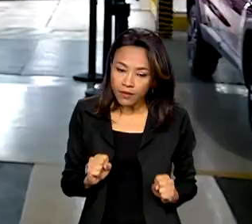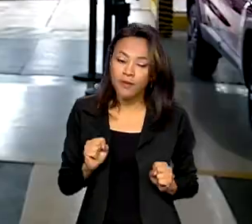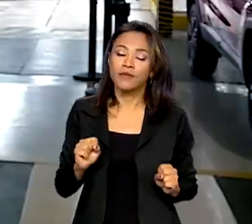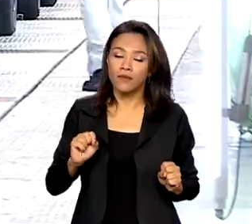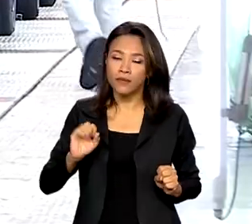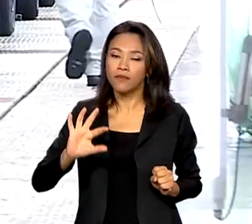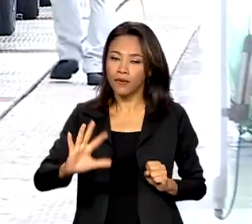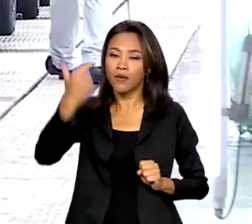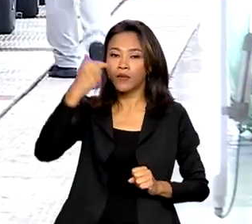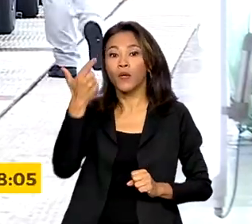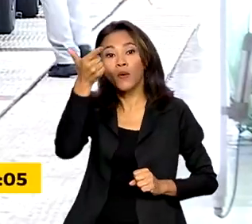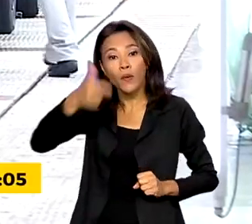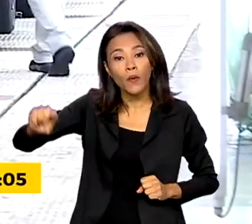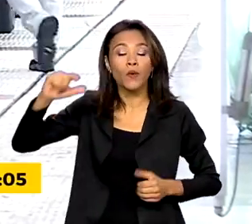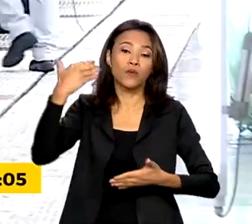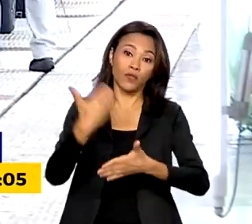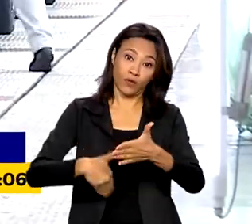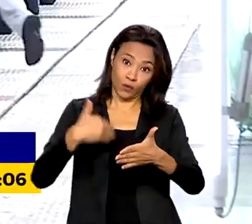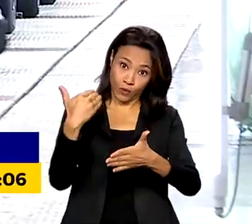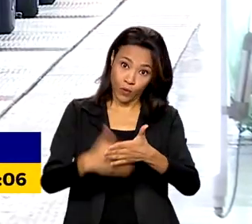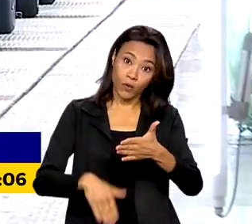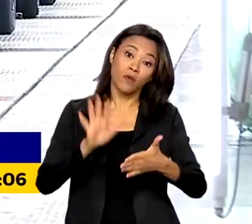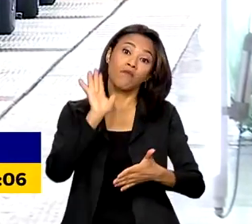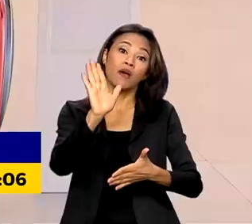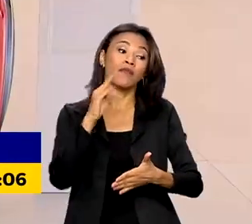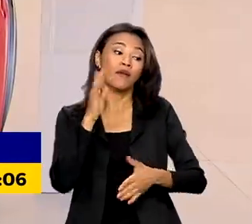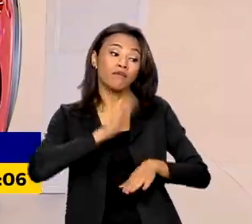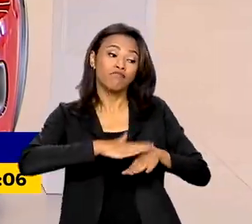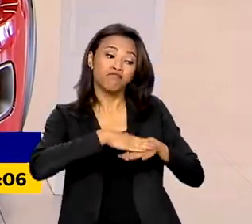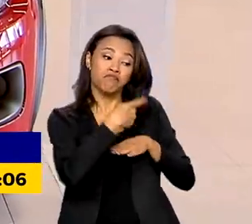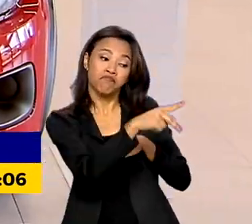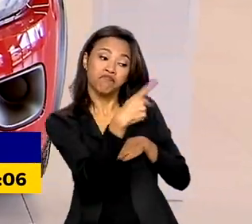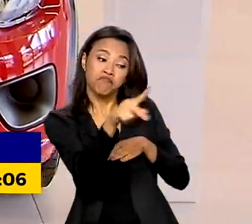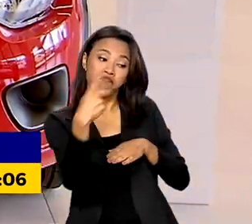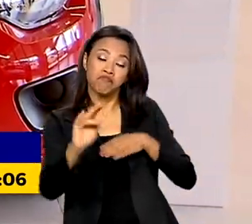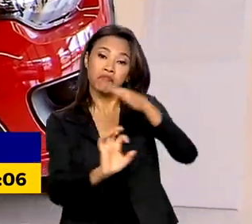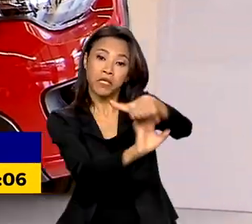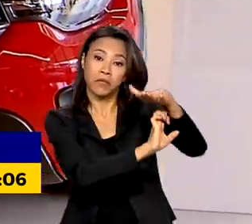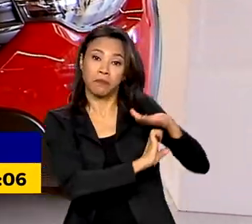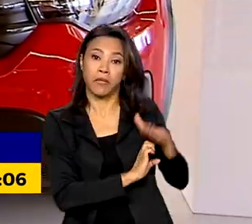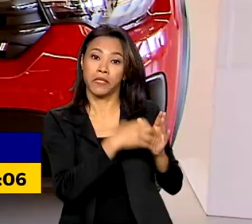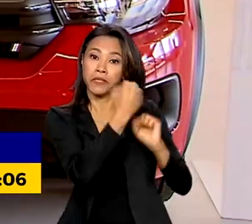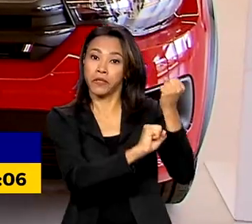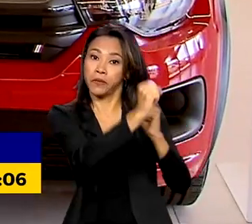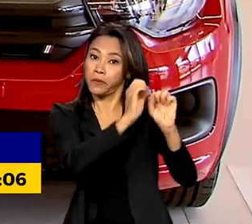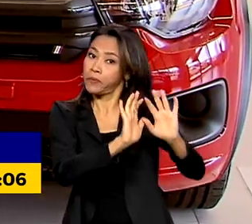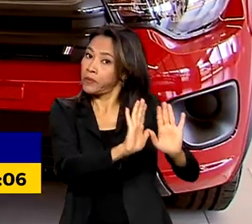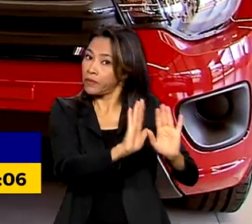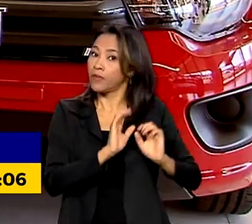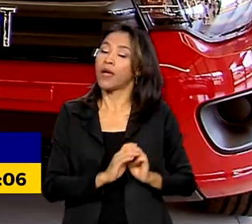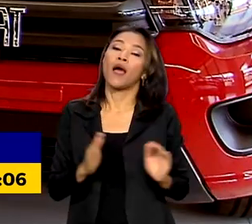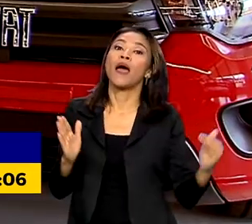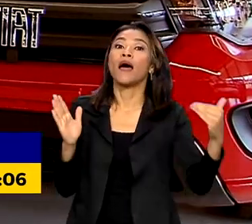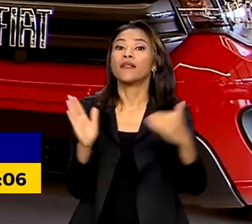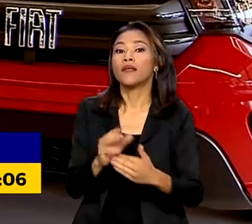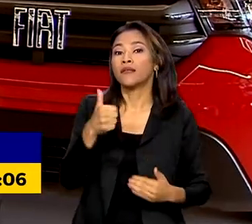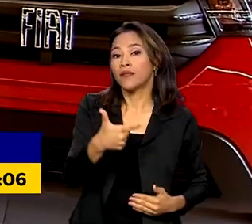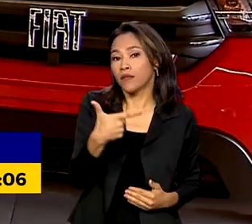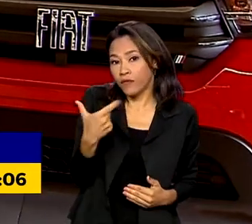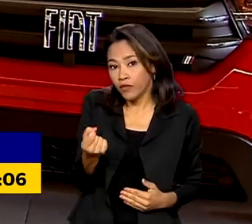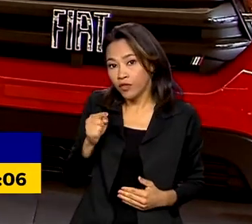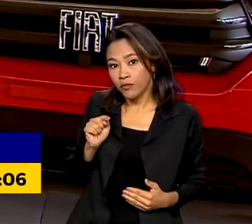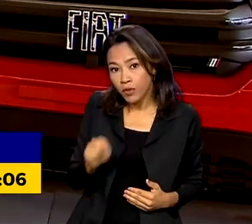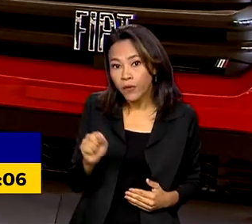descontos a critério exclusivo de montadoras e concessionárias. O limite até 120 mil reais